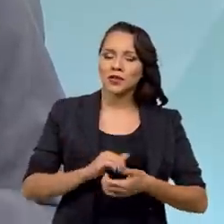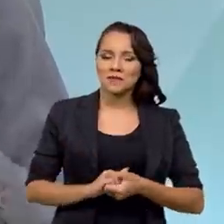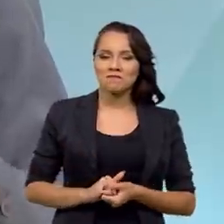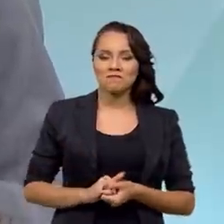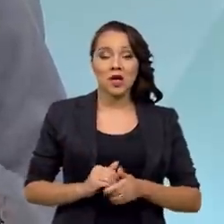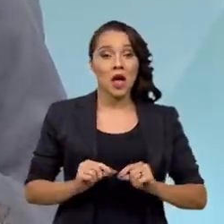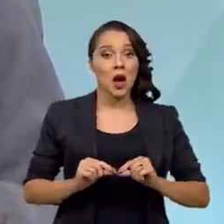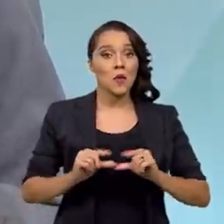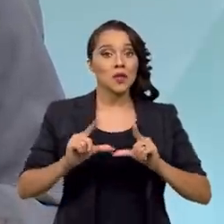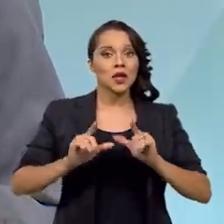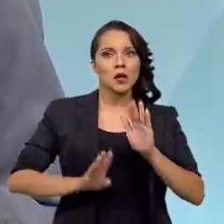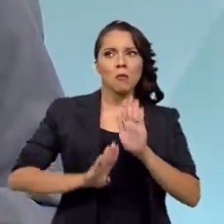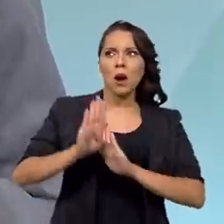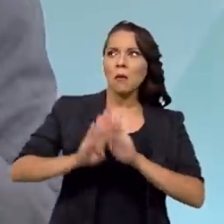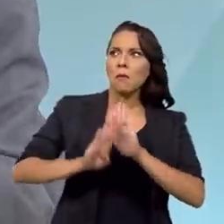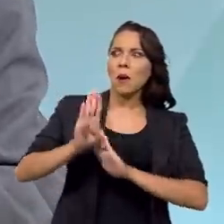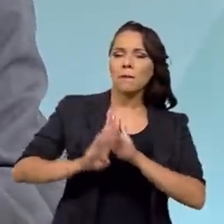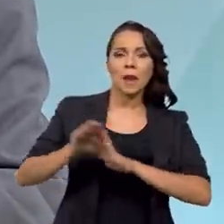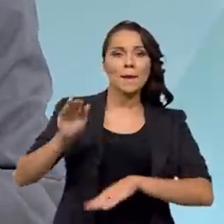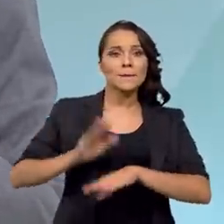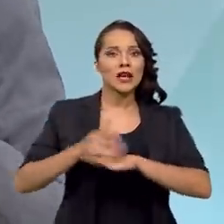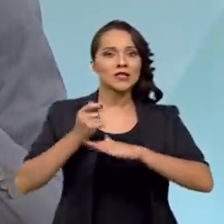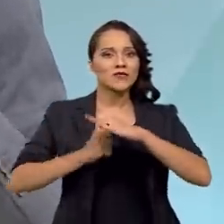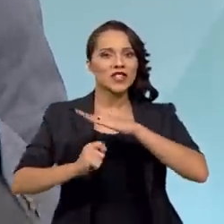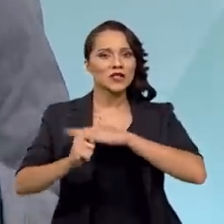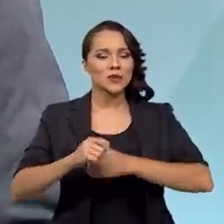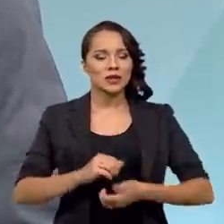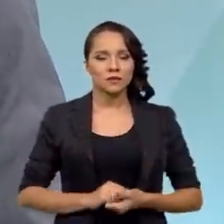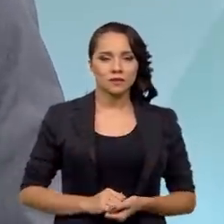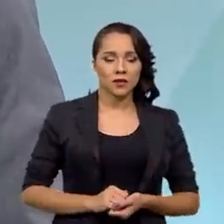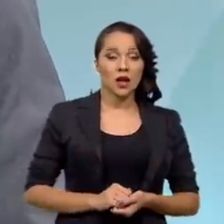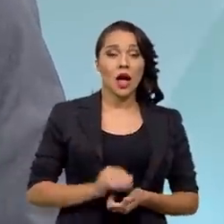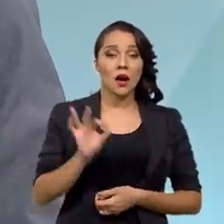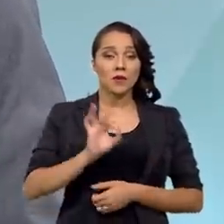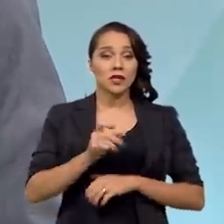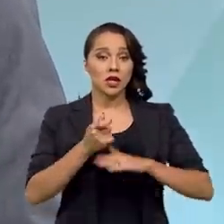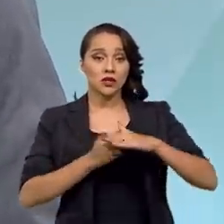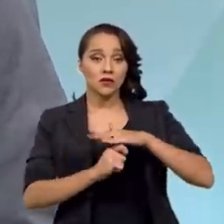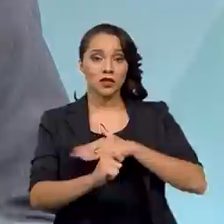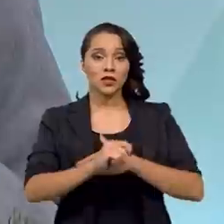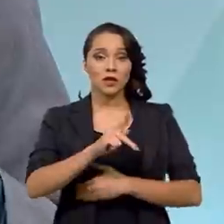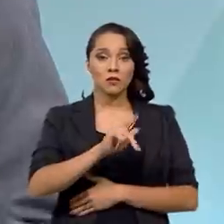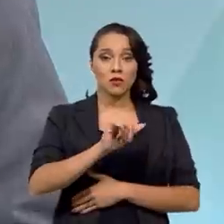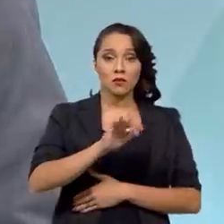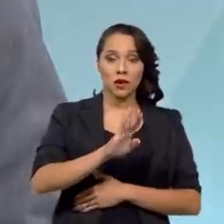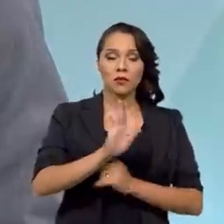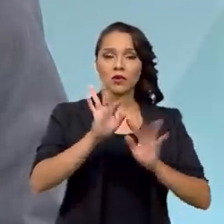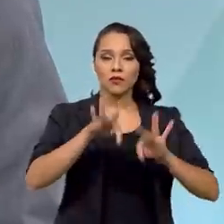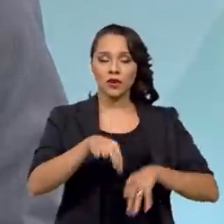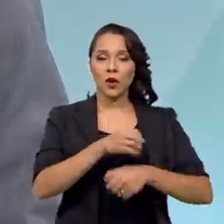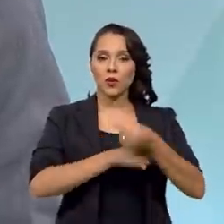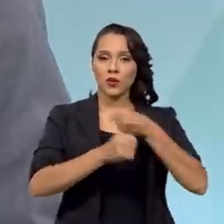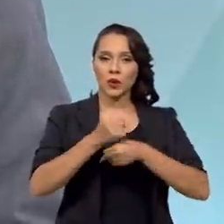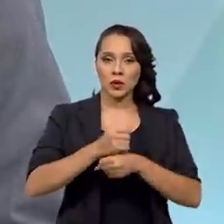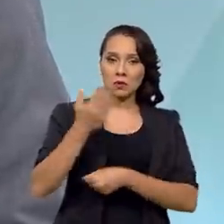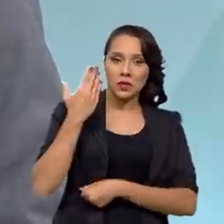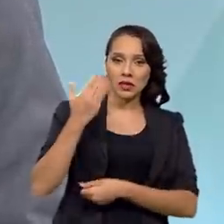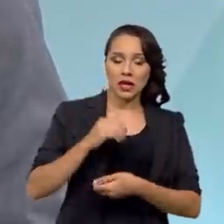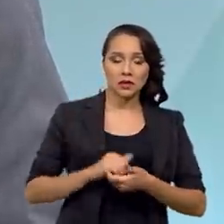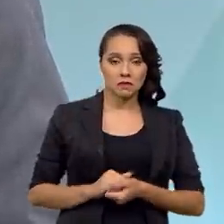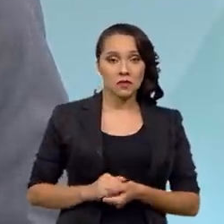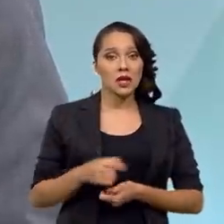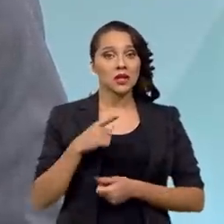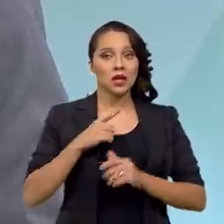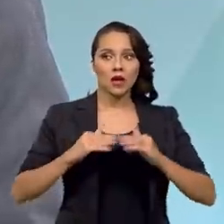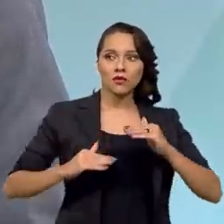Aumentando e batendo recordes de investimento. Aliás, a taxa de investimento em relação ao PIB, no final do ano passado, voltou